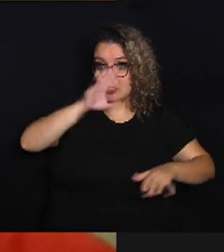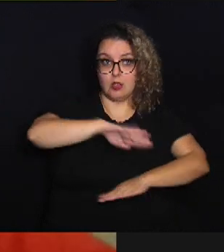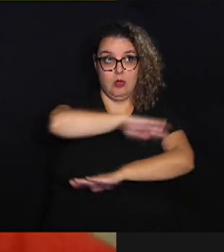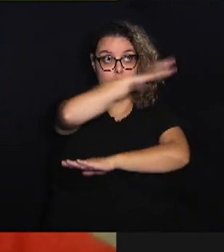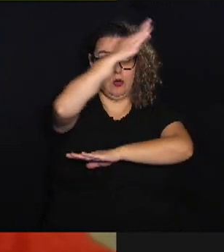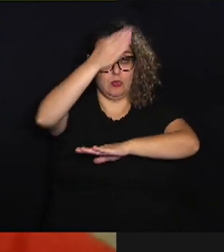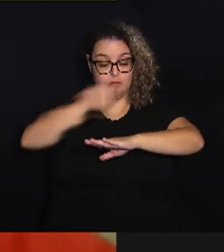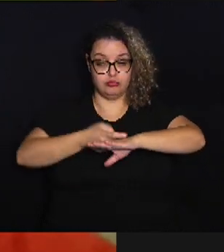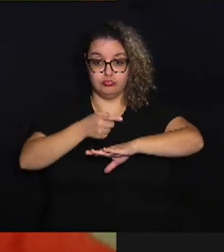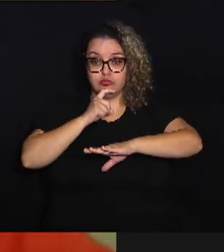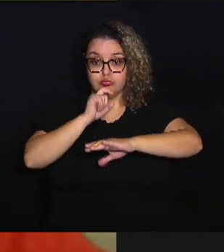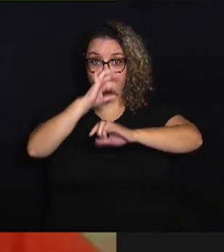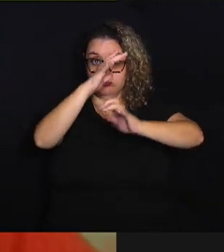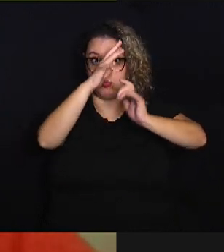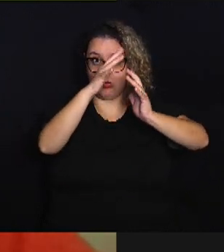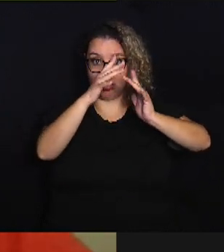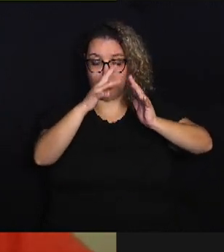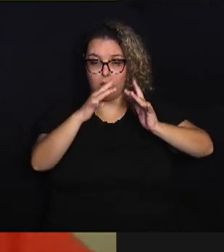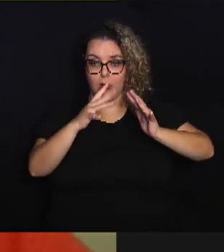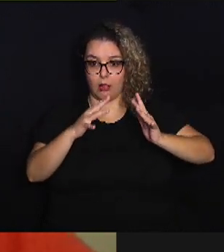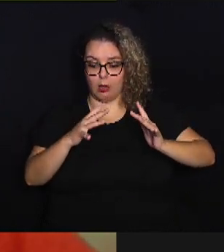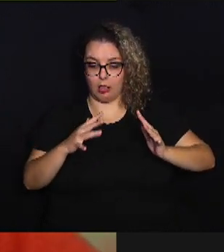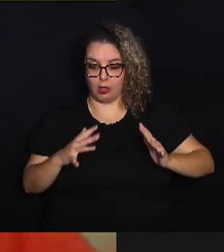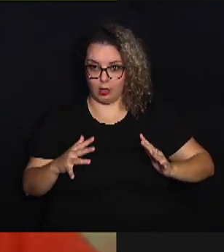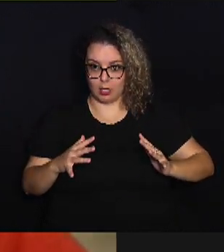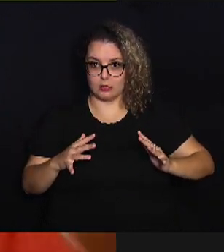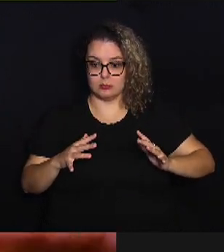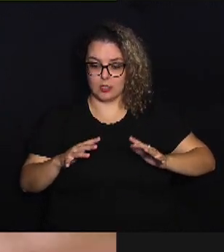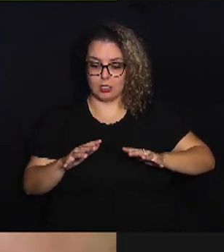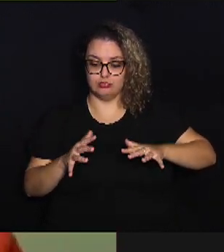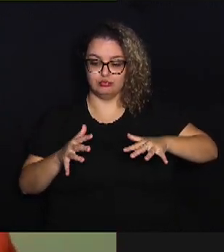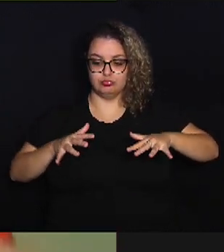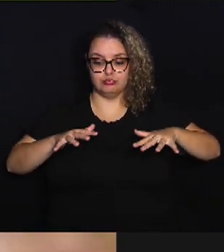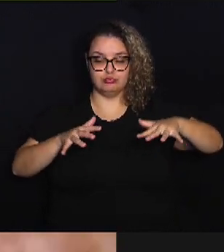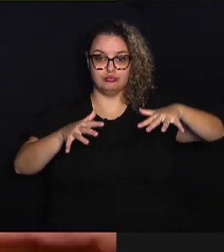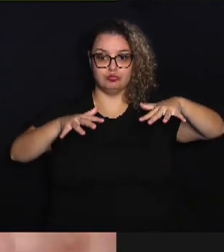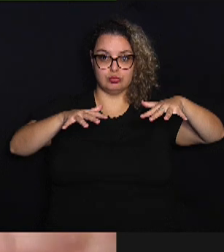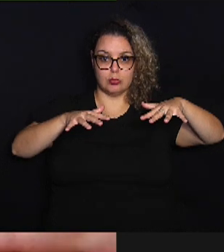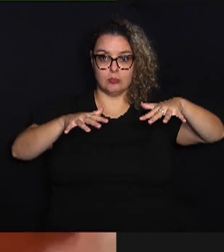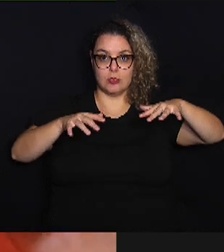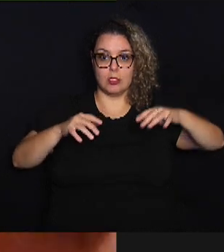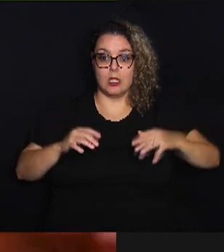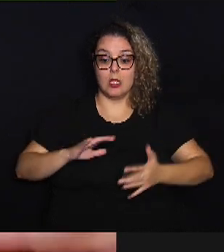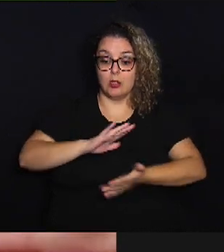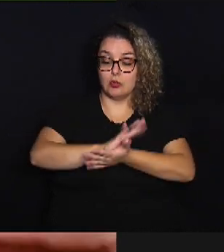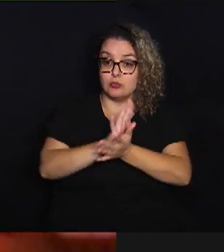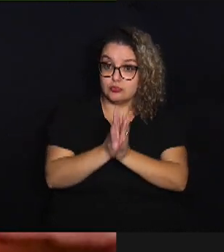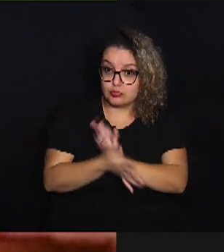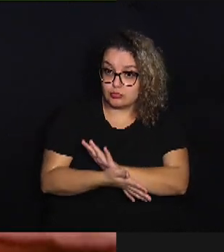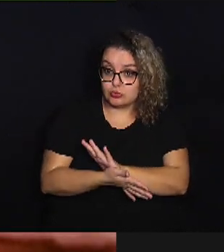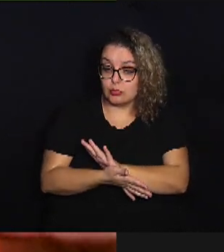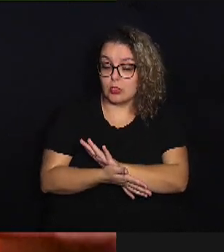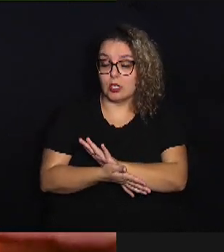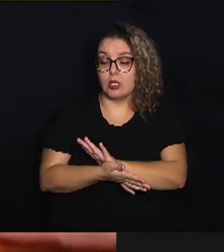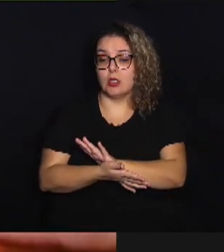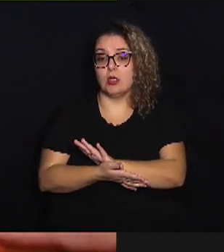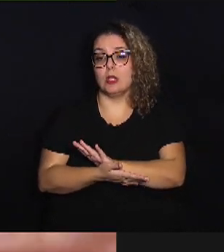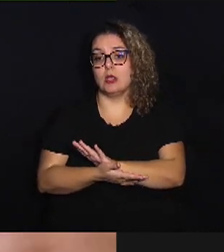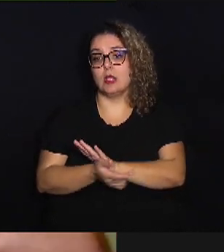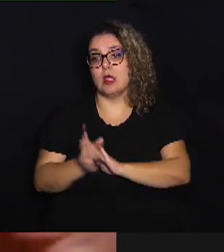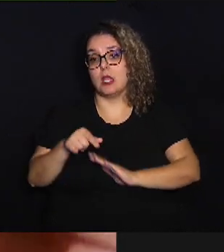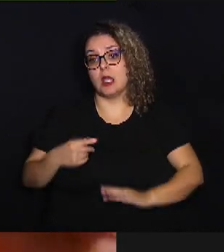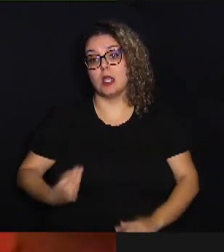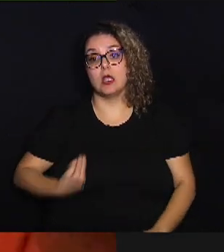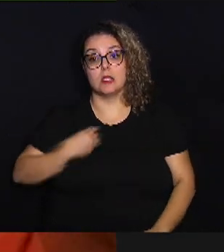geleiras que acabam chegando nos oceanos, eu destruo, acabo destruindo essa vida